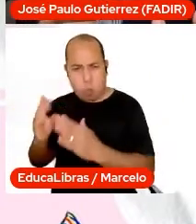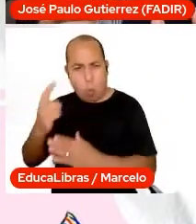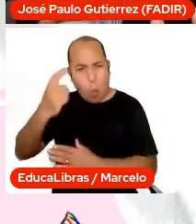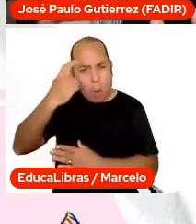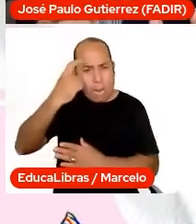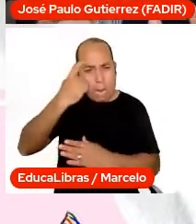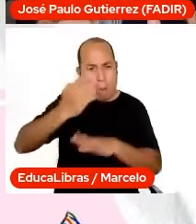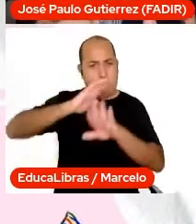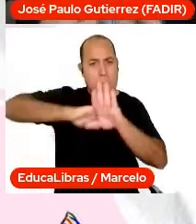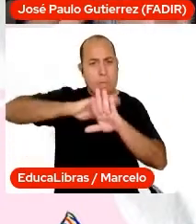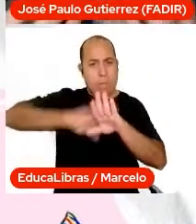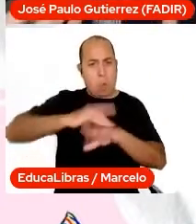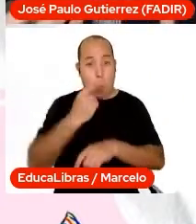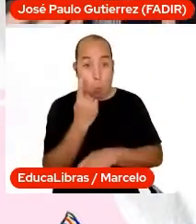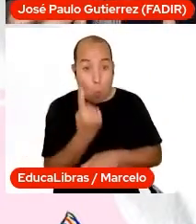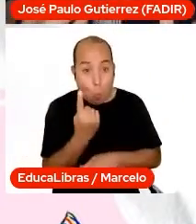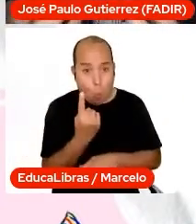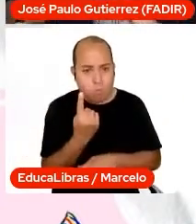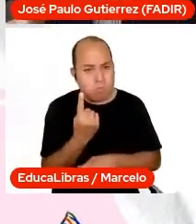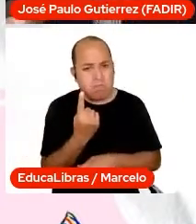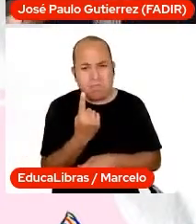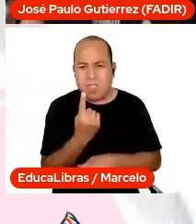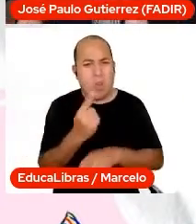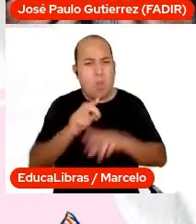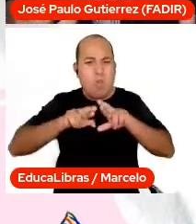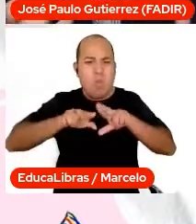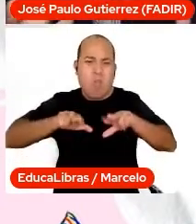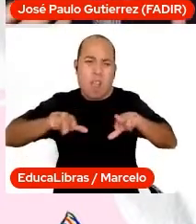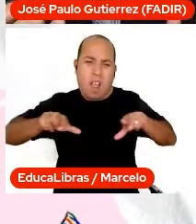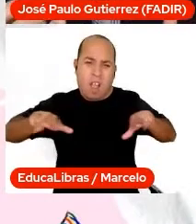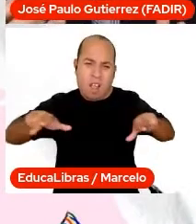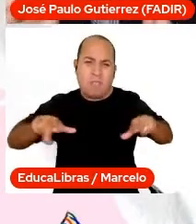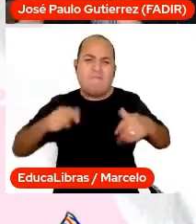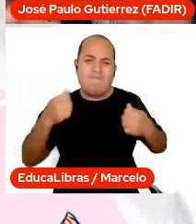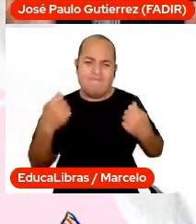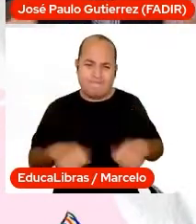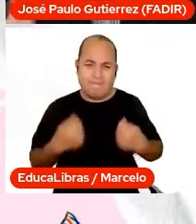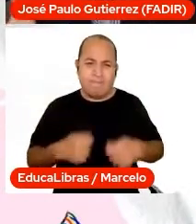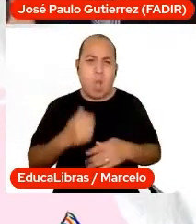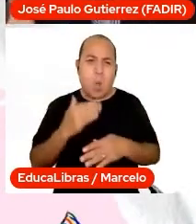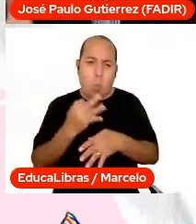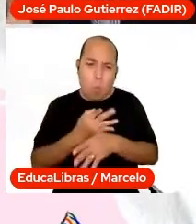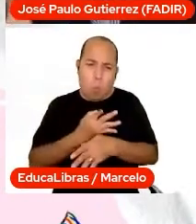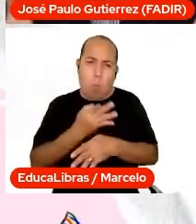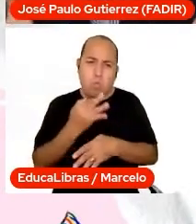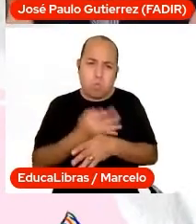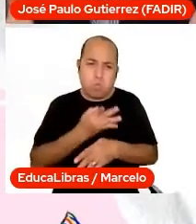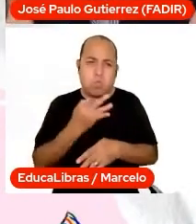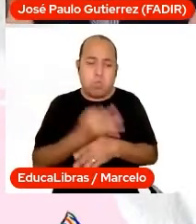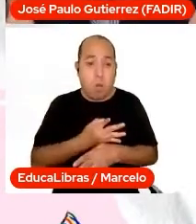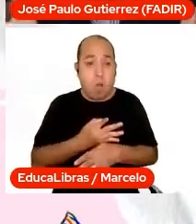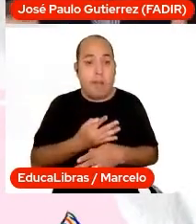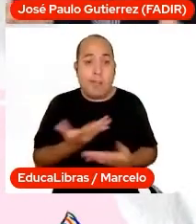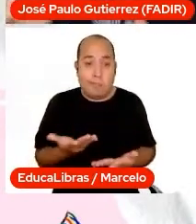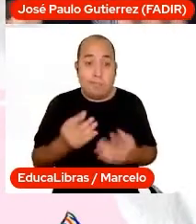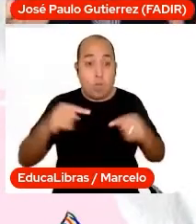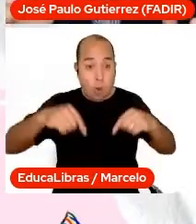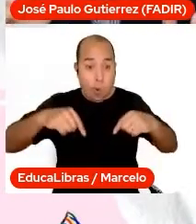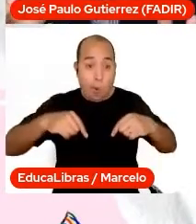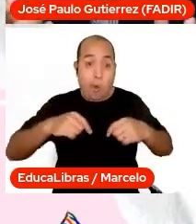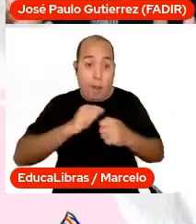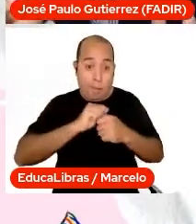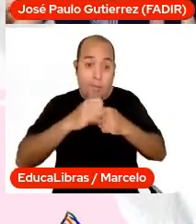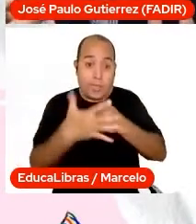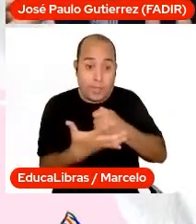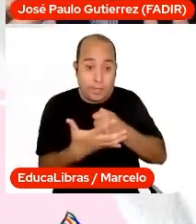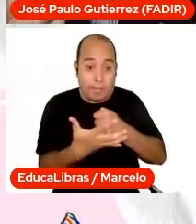que nós temos também que tolerarmos uns aos outros e que hoje, muitas vezes, infelizmente, com essa pandemia também se acentuou, muitas